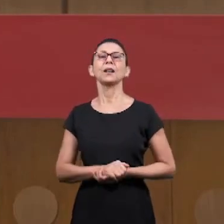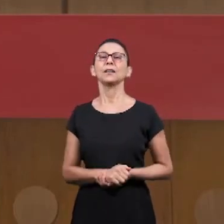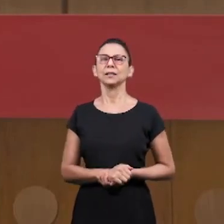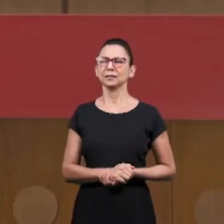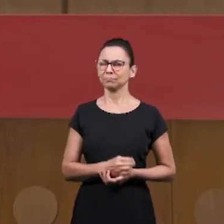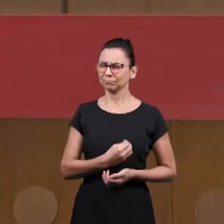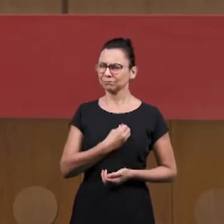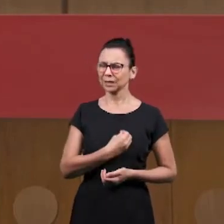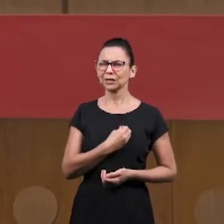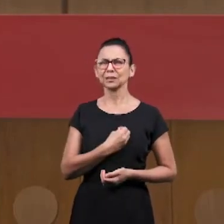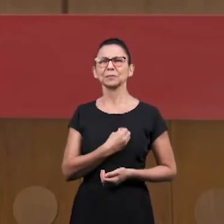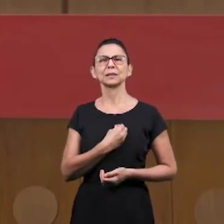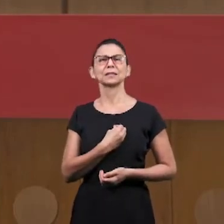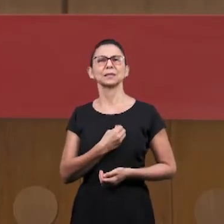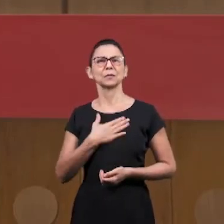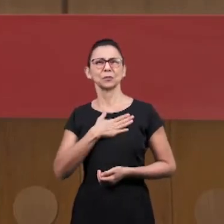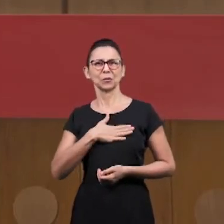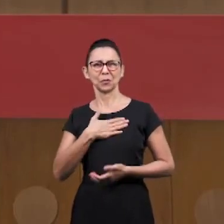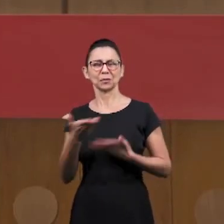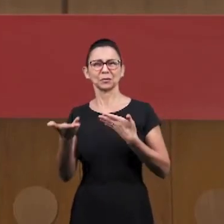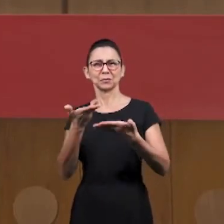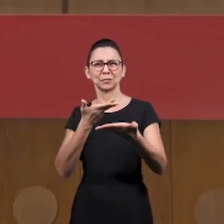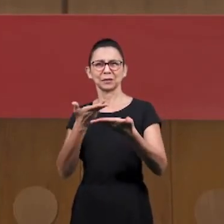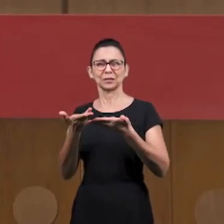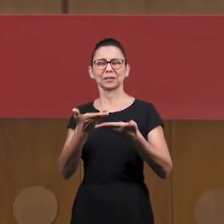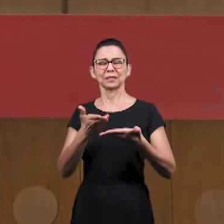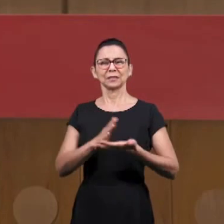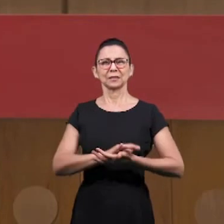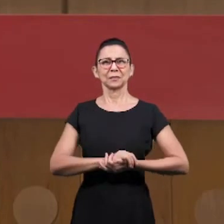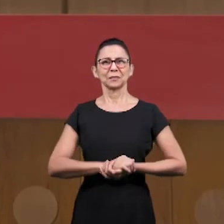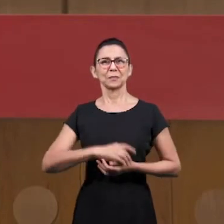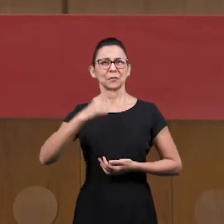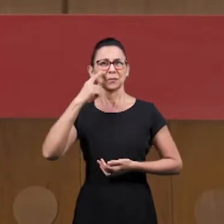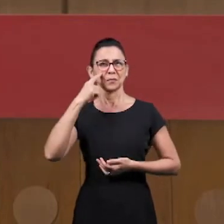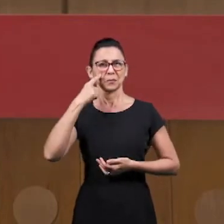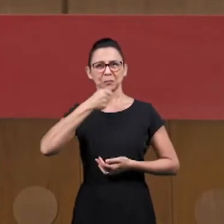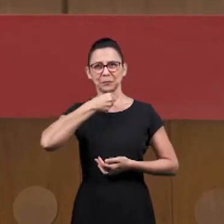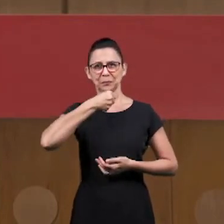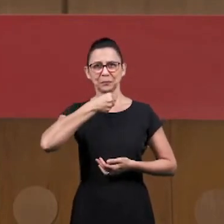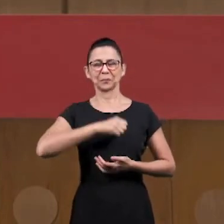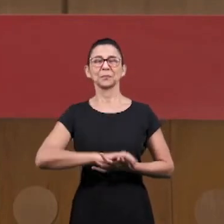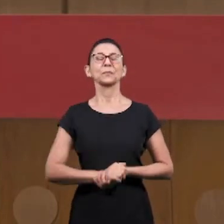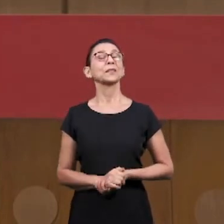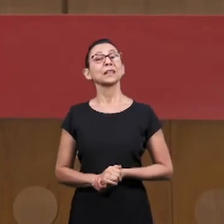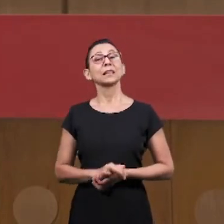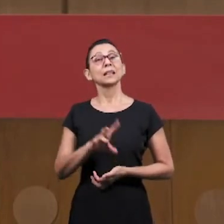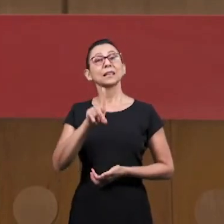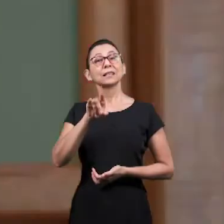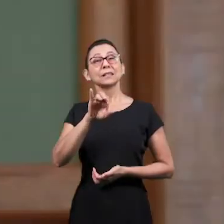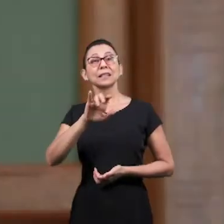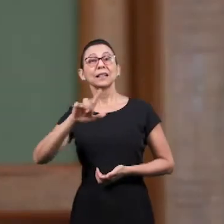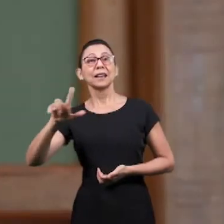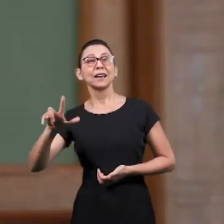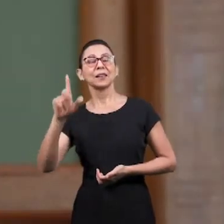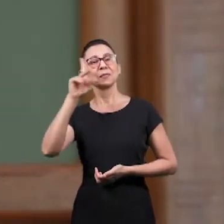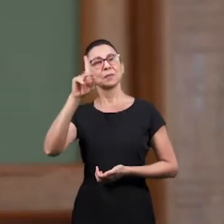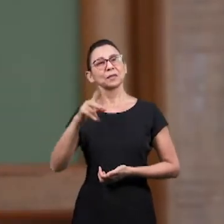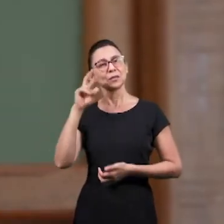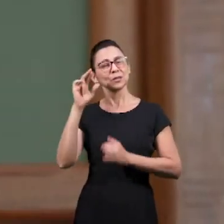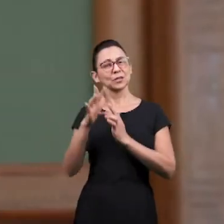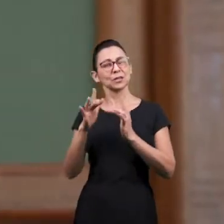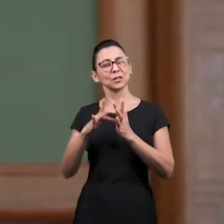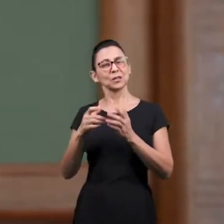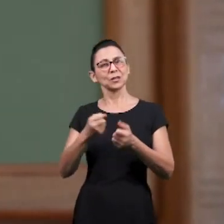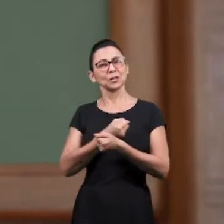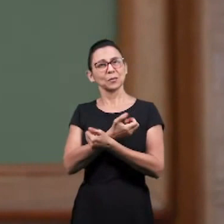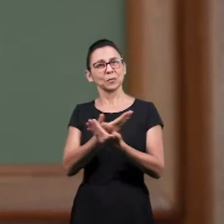participativo, envia sempre os vídeos, né? e hoje nós iremos ouvir aqui o Daniel nessa entrevista. Daniel, a par do Senhor